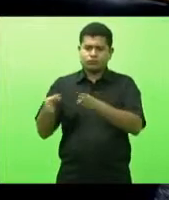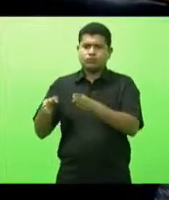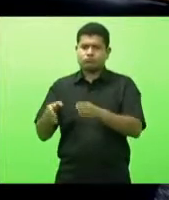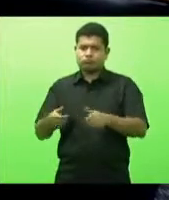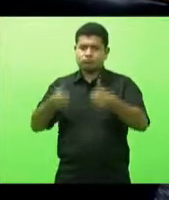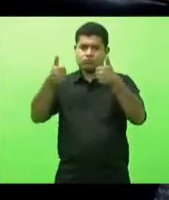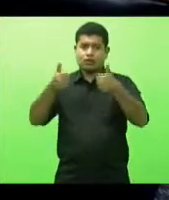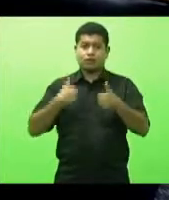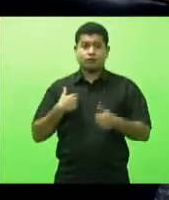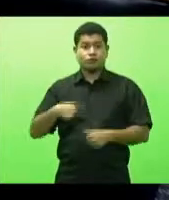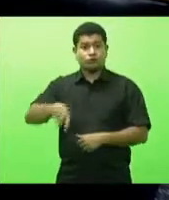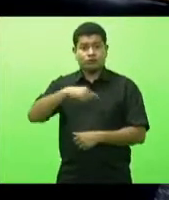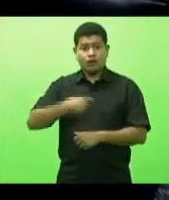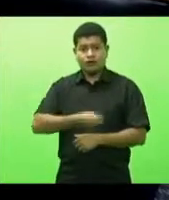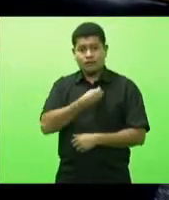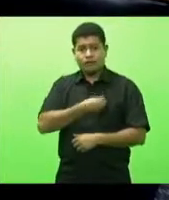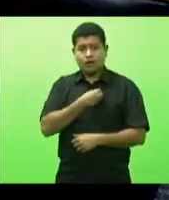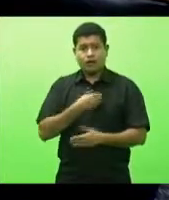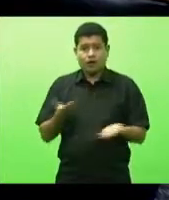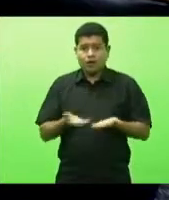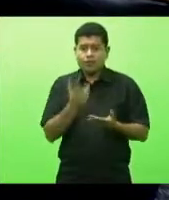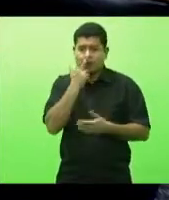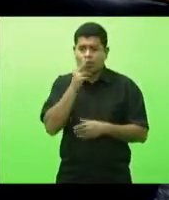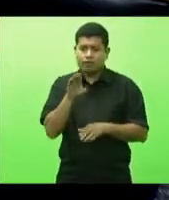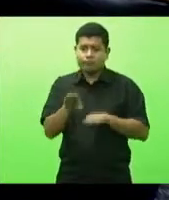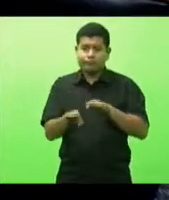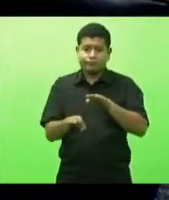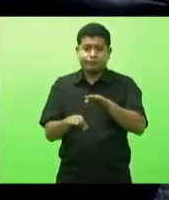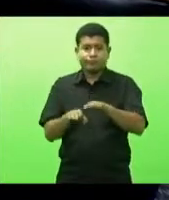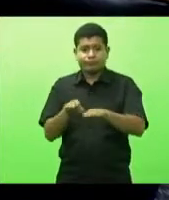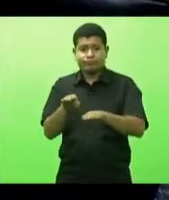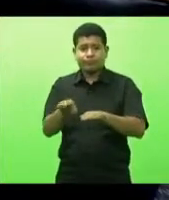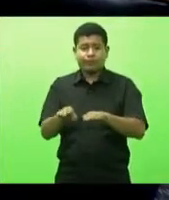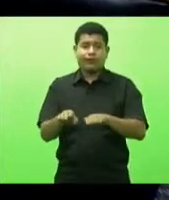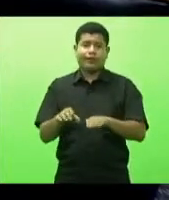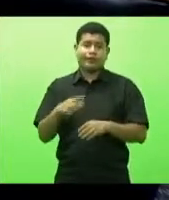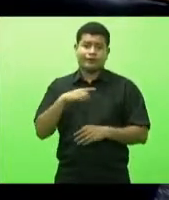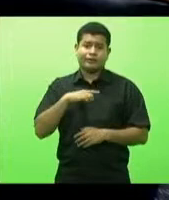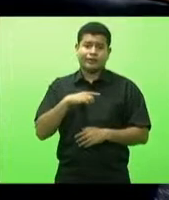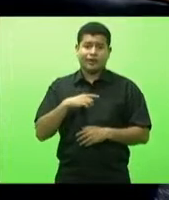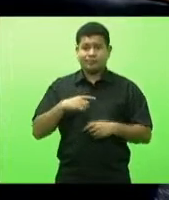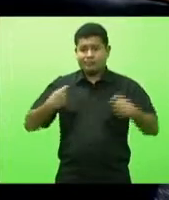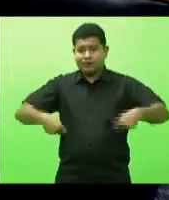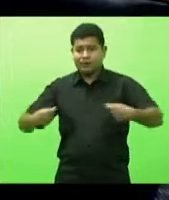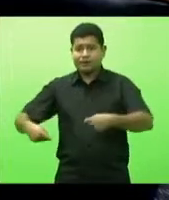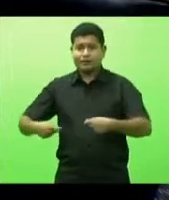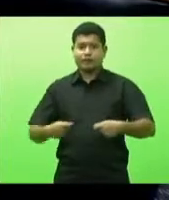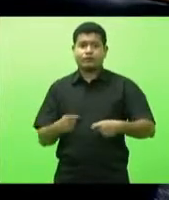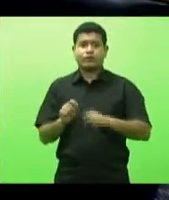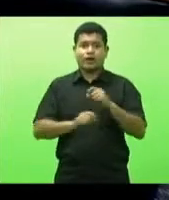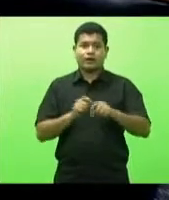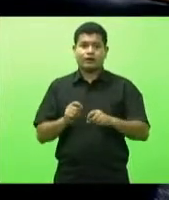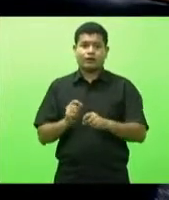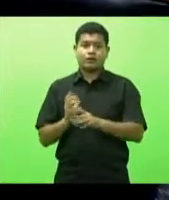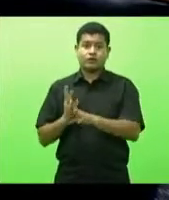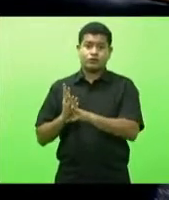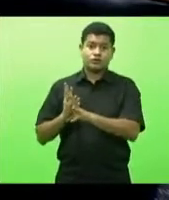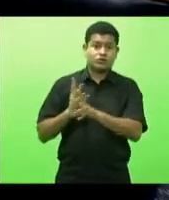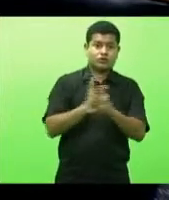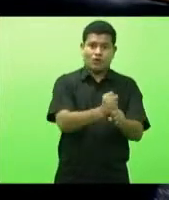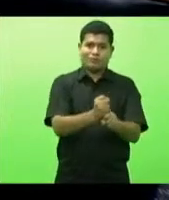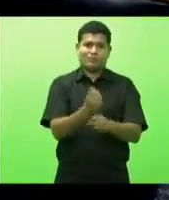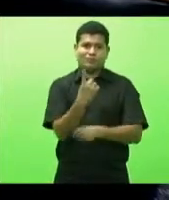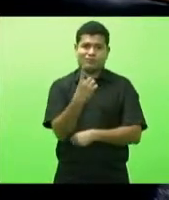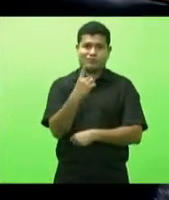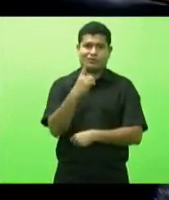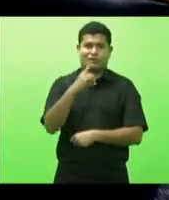momento que é os primeiros passos nós temos necessidade de 900 mil doses recebemos até agora